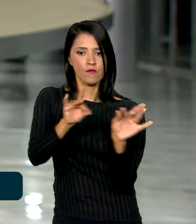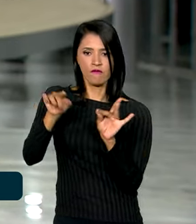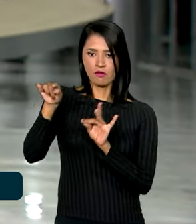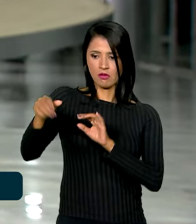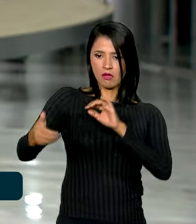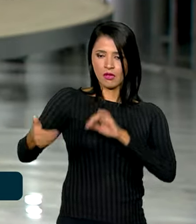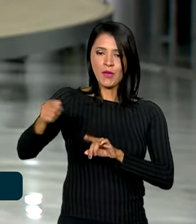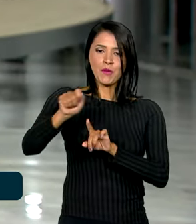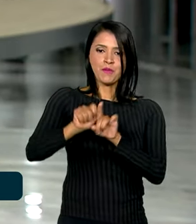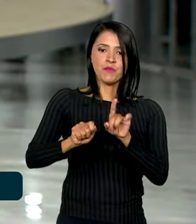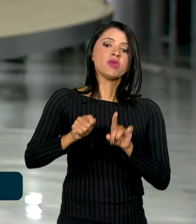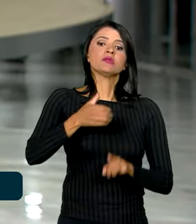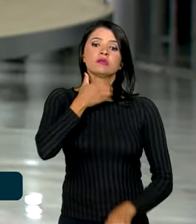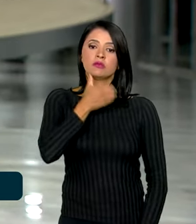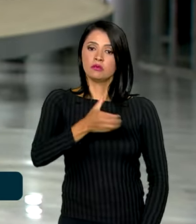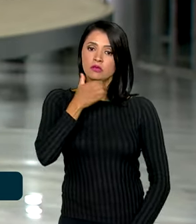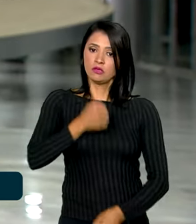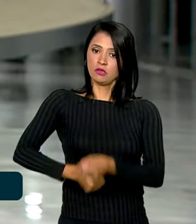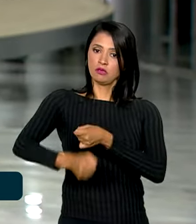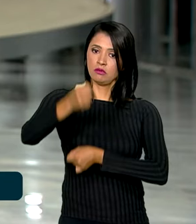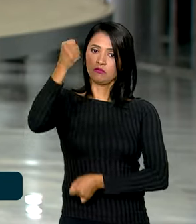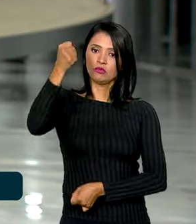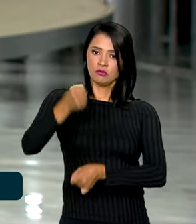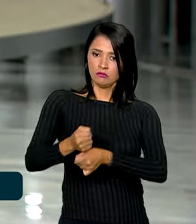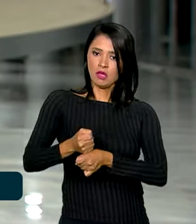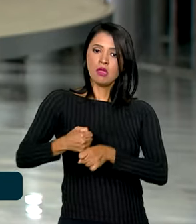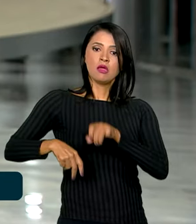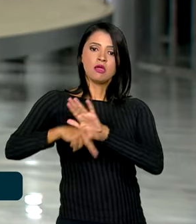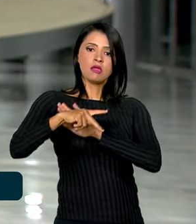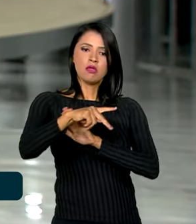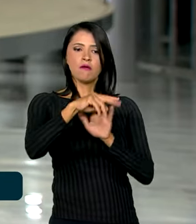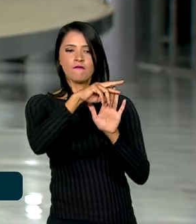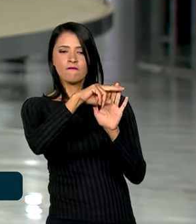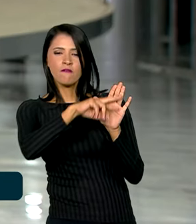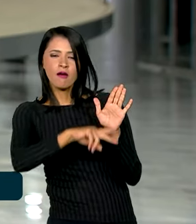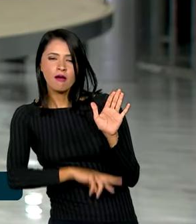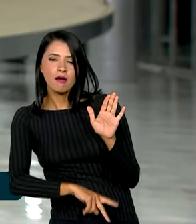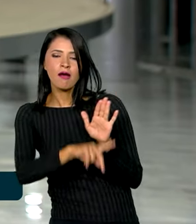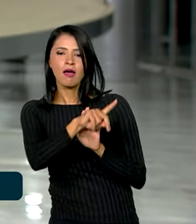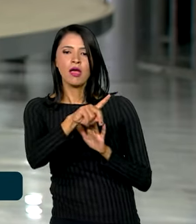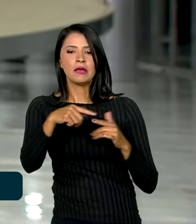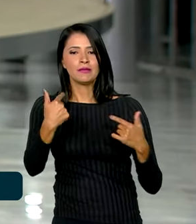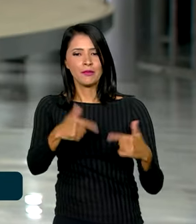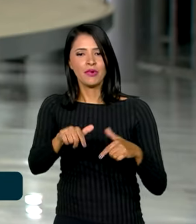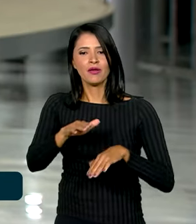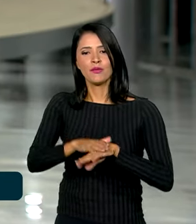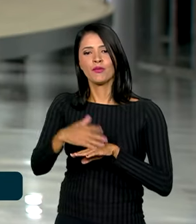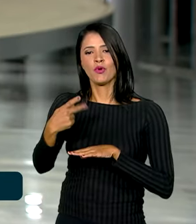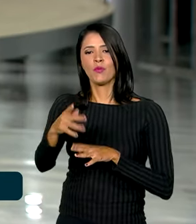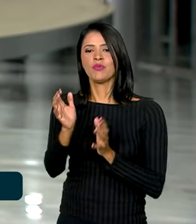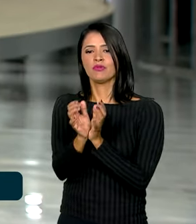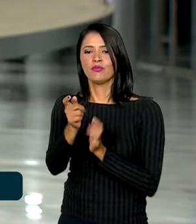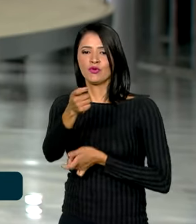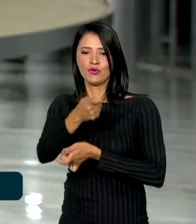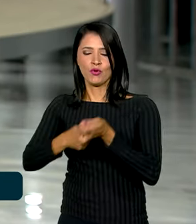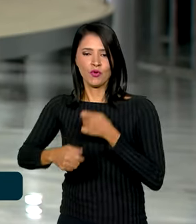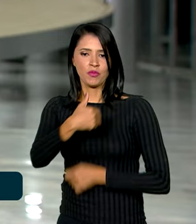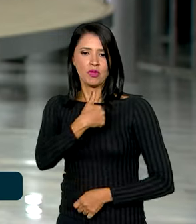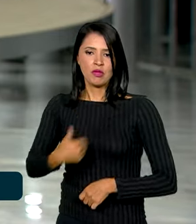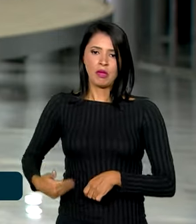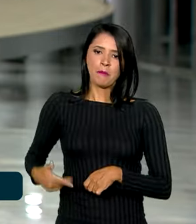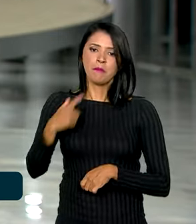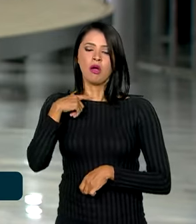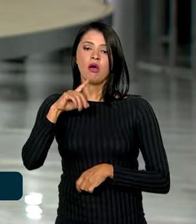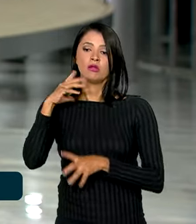Congresso em dezembro do ano passado e faz parte de um rol de ações da equipe econômica do governo para zerar o déficit das